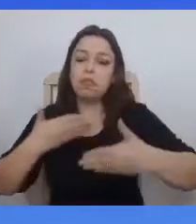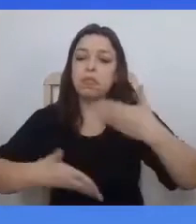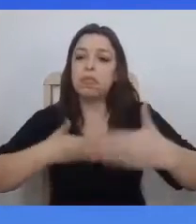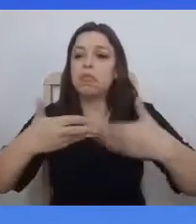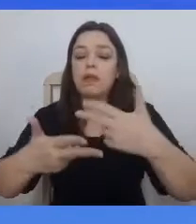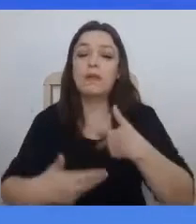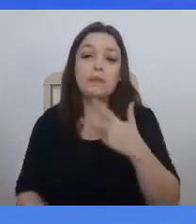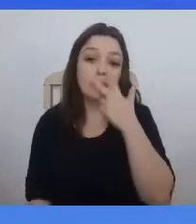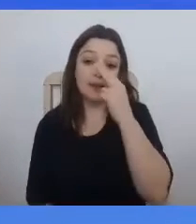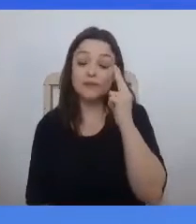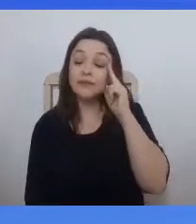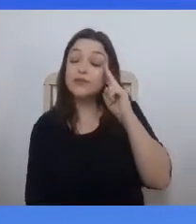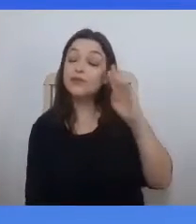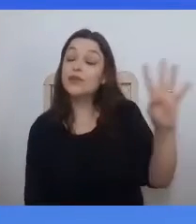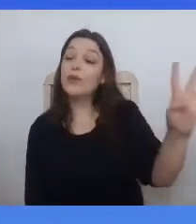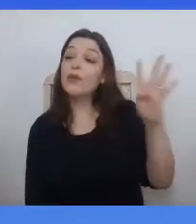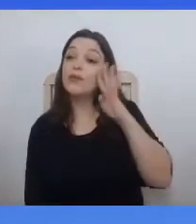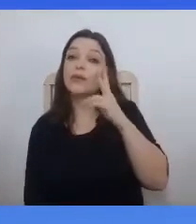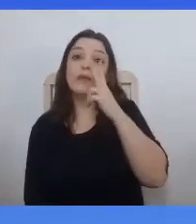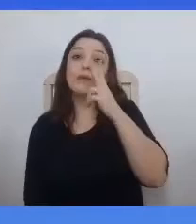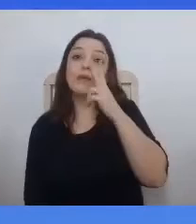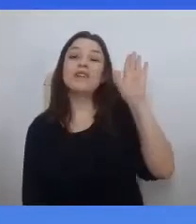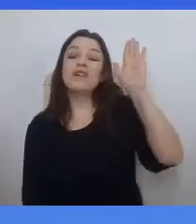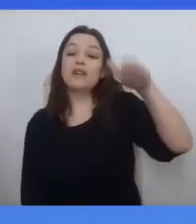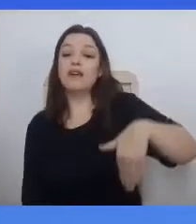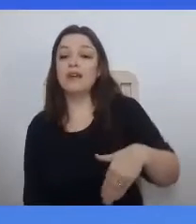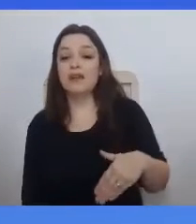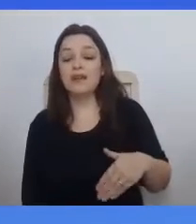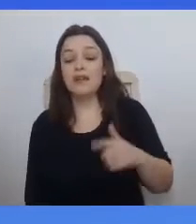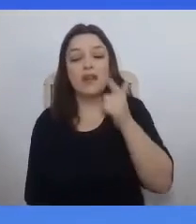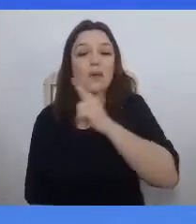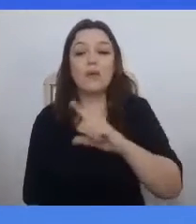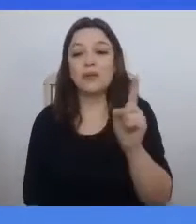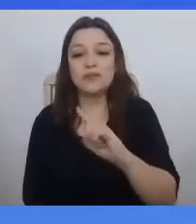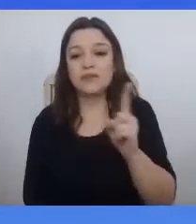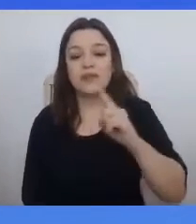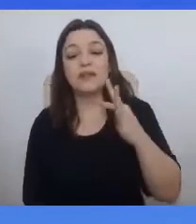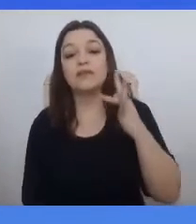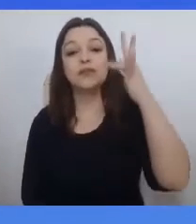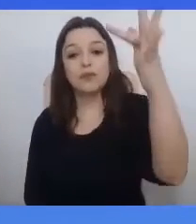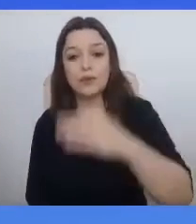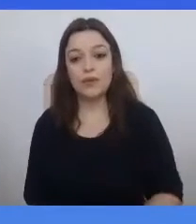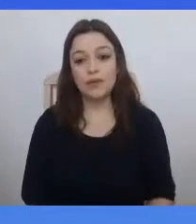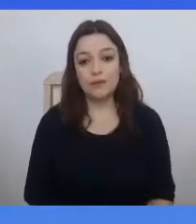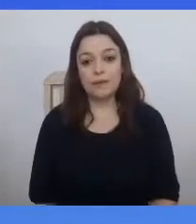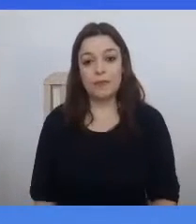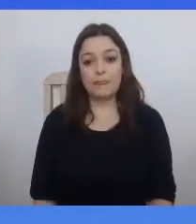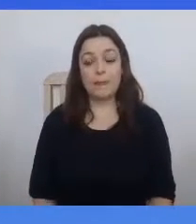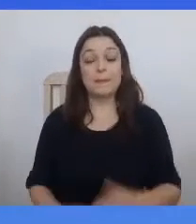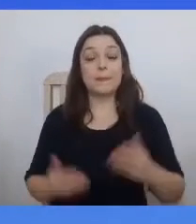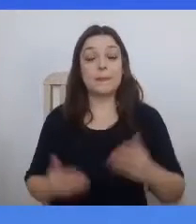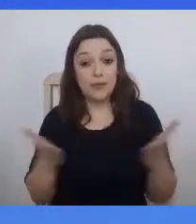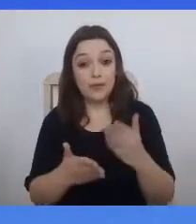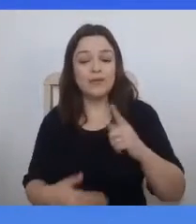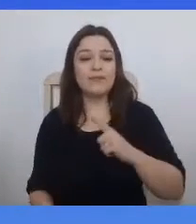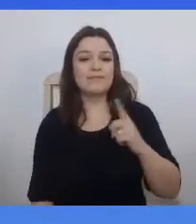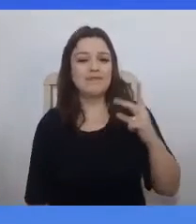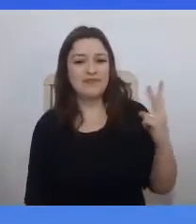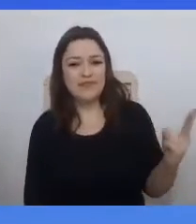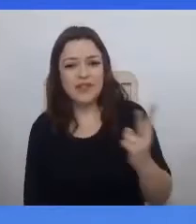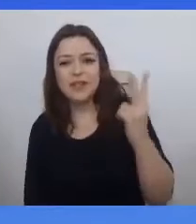pesadelo bastante distante. De repente, que se valorize esses lugares de produção do conhecimento que,